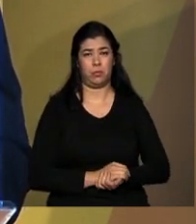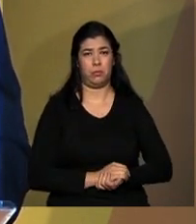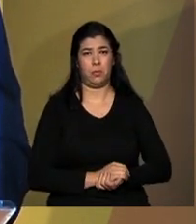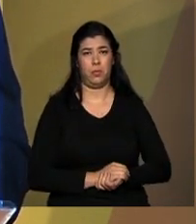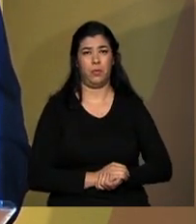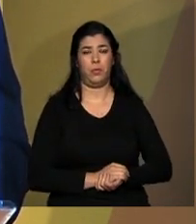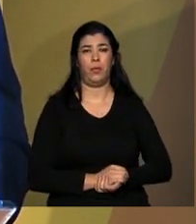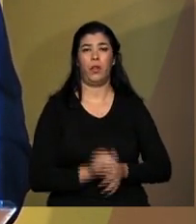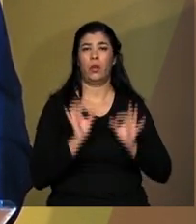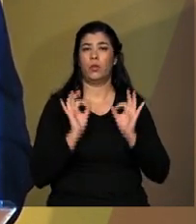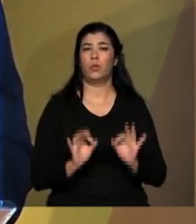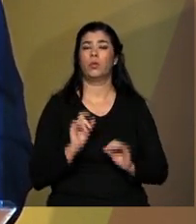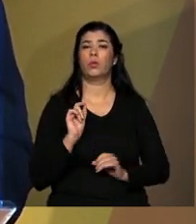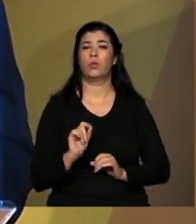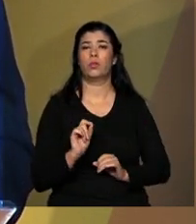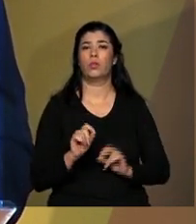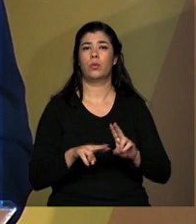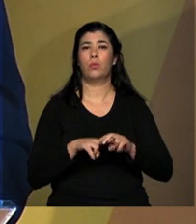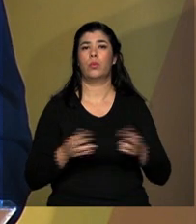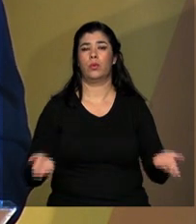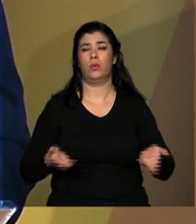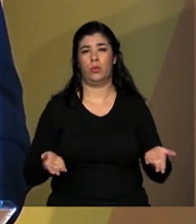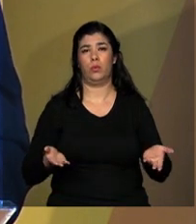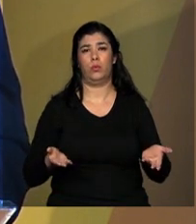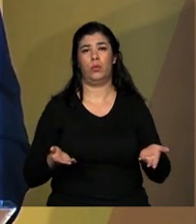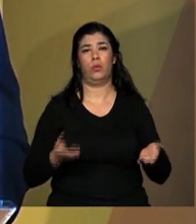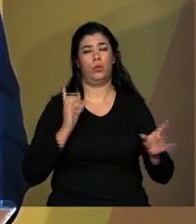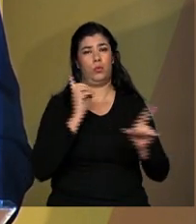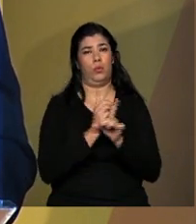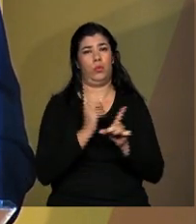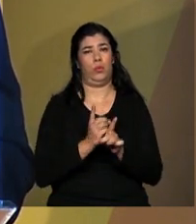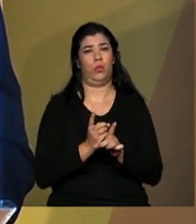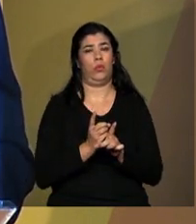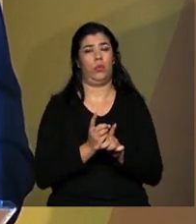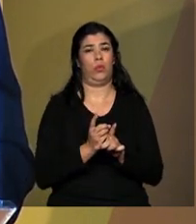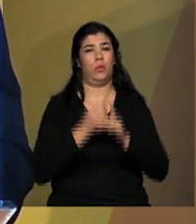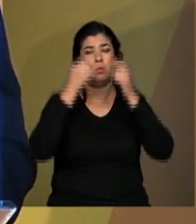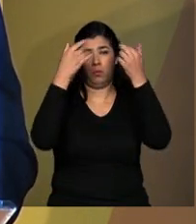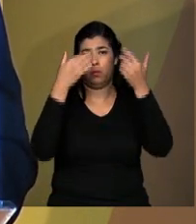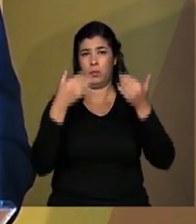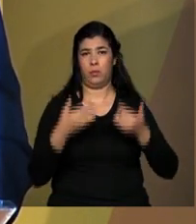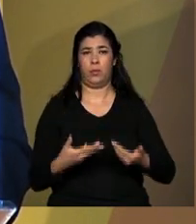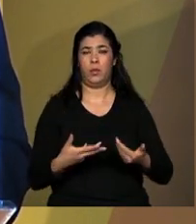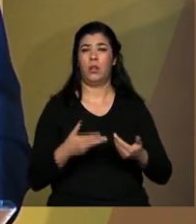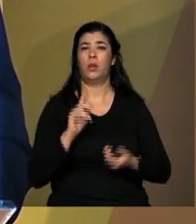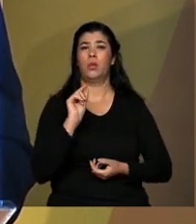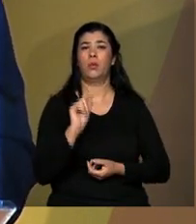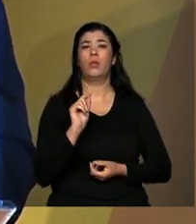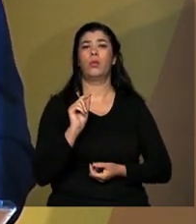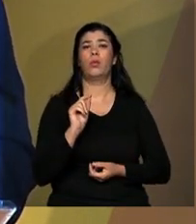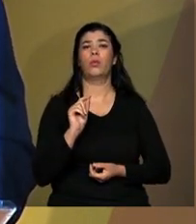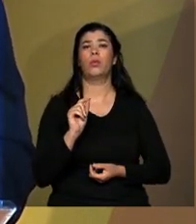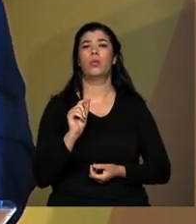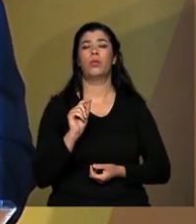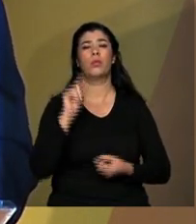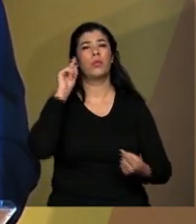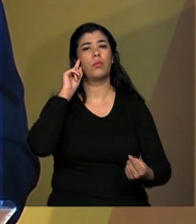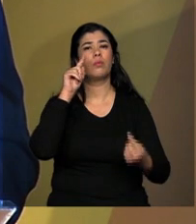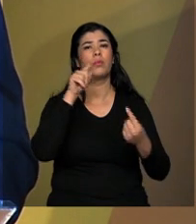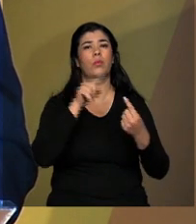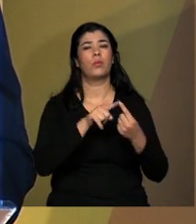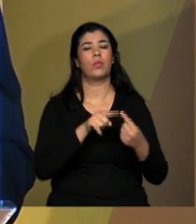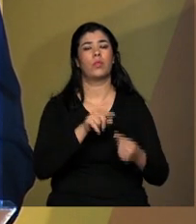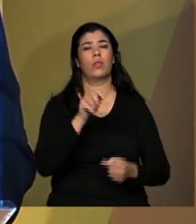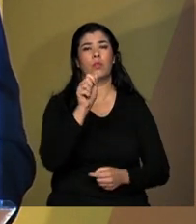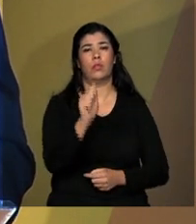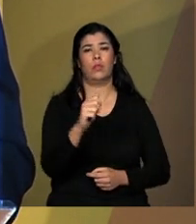Justamente é por isso que estamos aqui hoje, para falar sobre como a Apex Brasil poderá ajudar